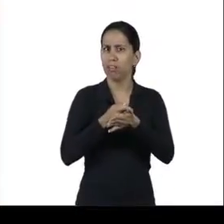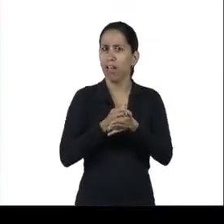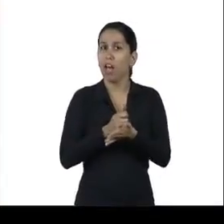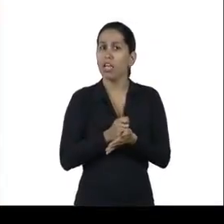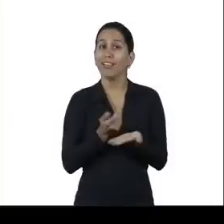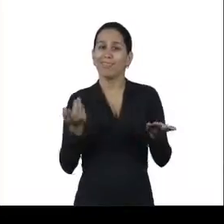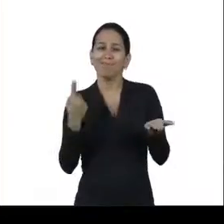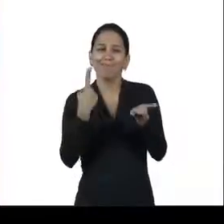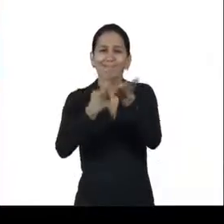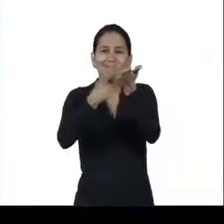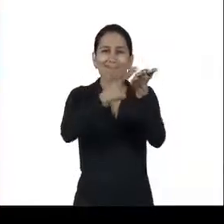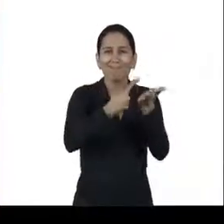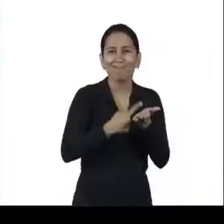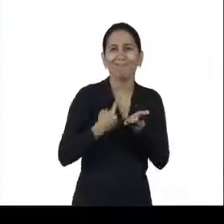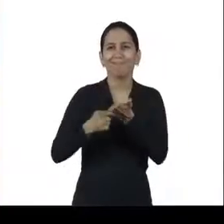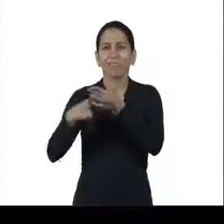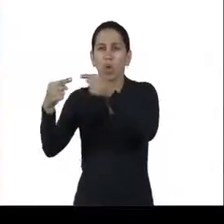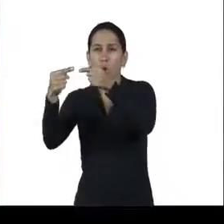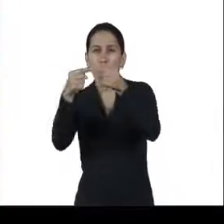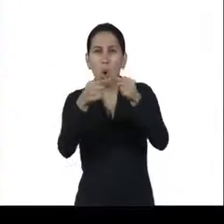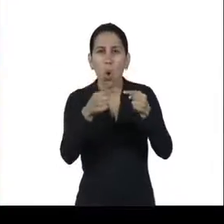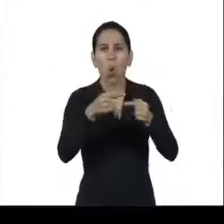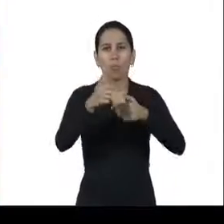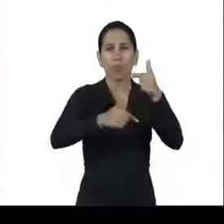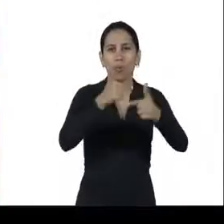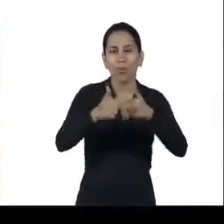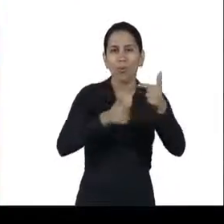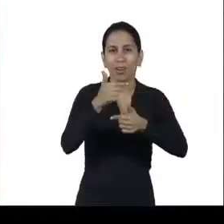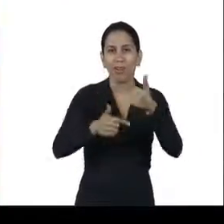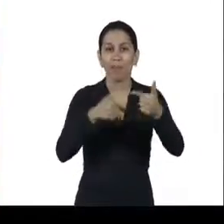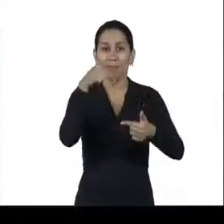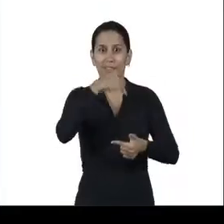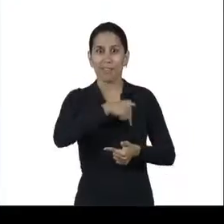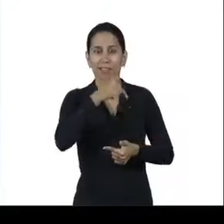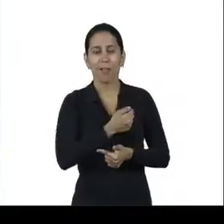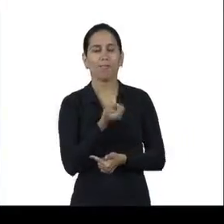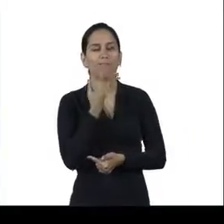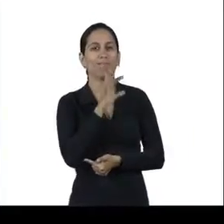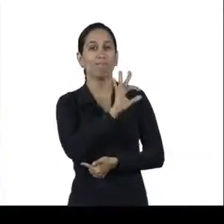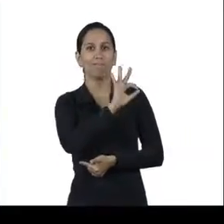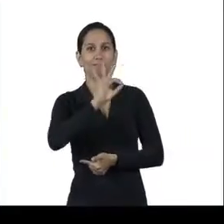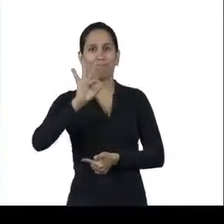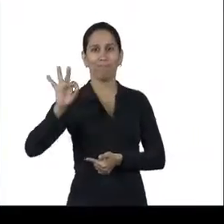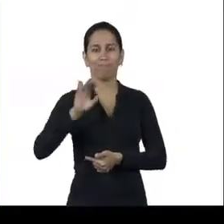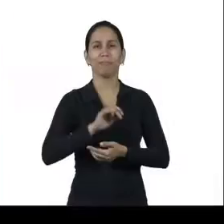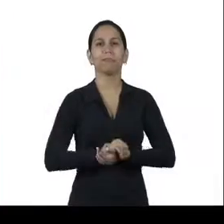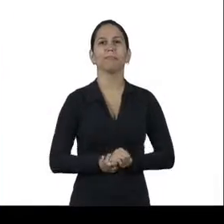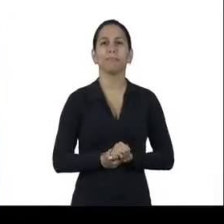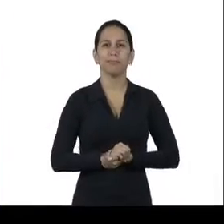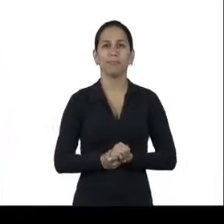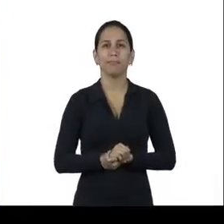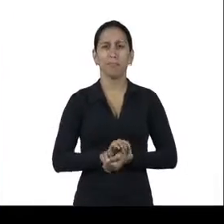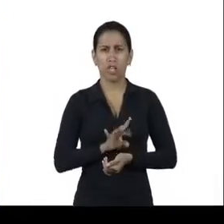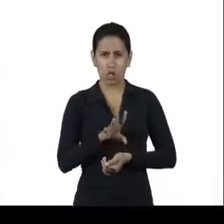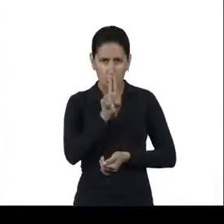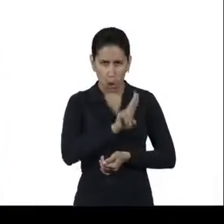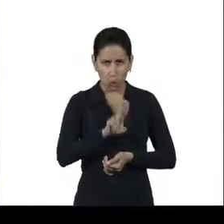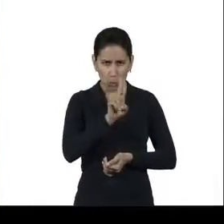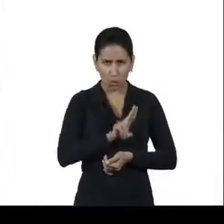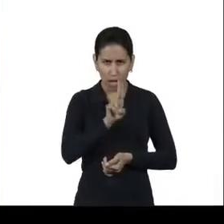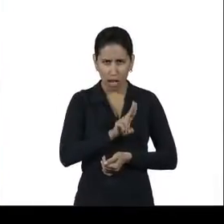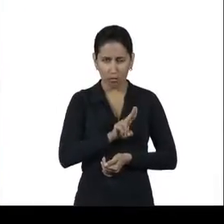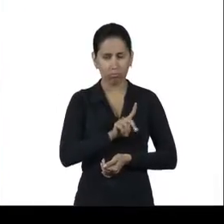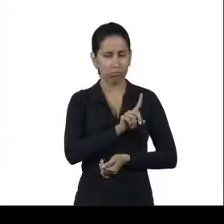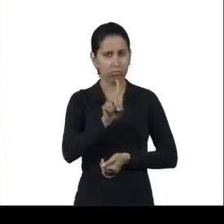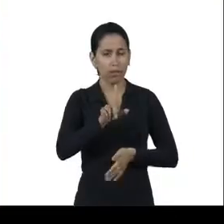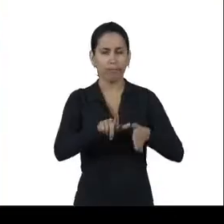obedecem a normas específicas que testam e certificam a eficiência do EPI. Mas não é só usar os EPIs não, hein? É preciso passar por um